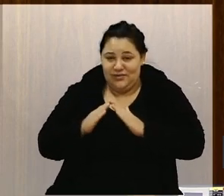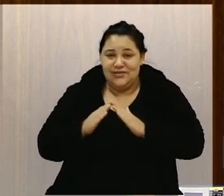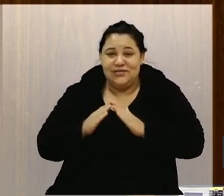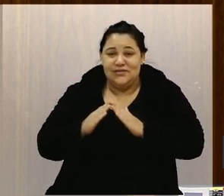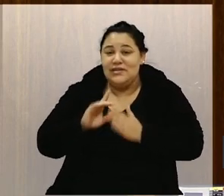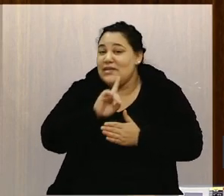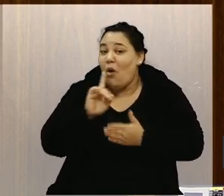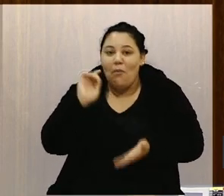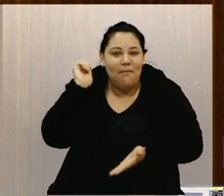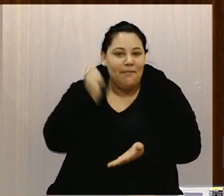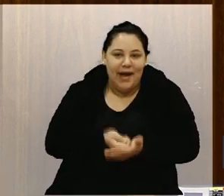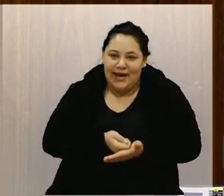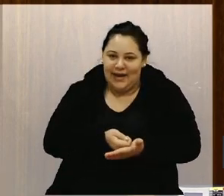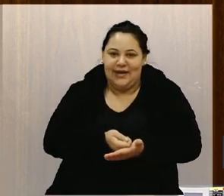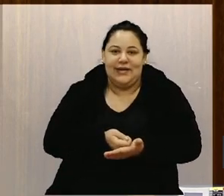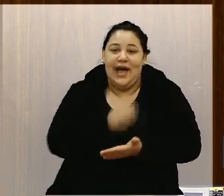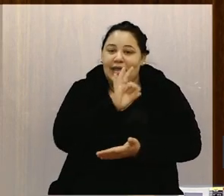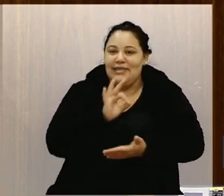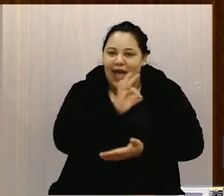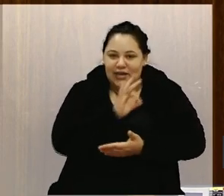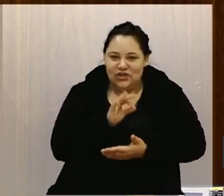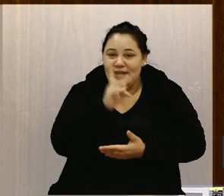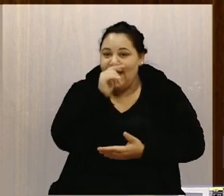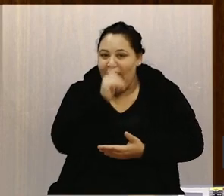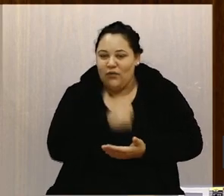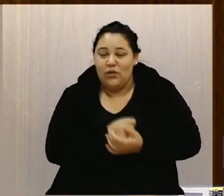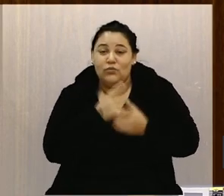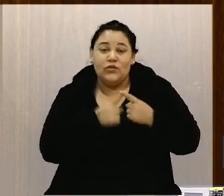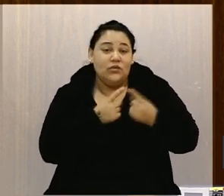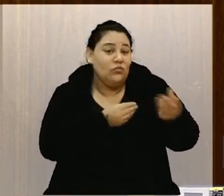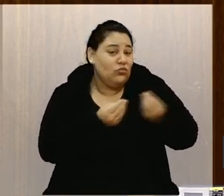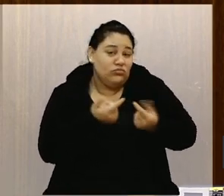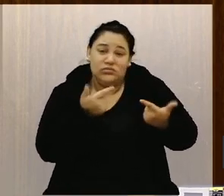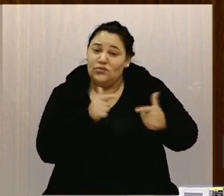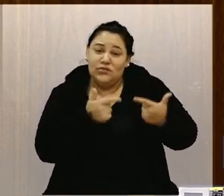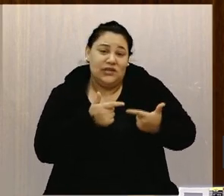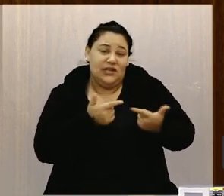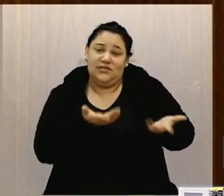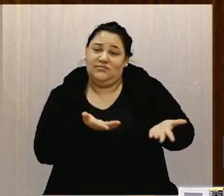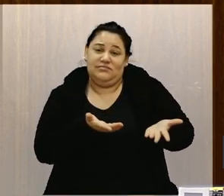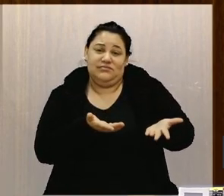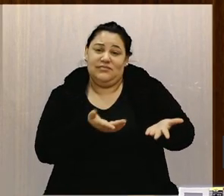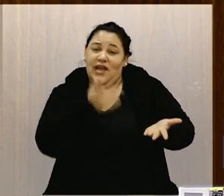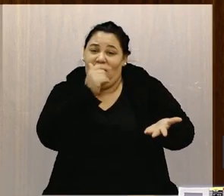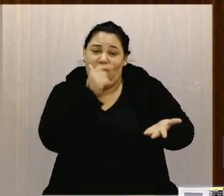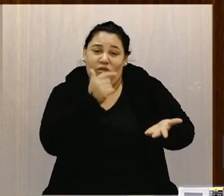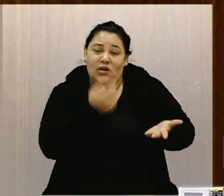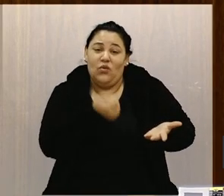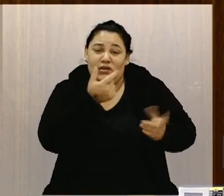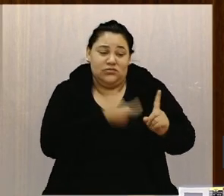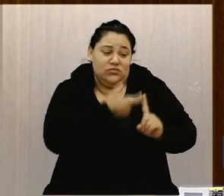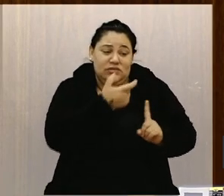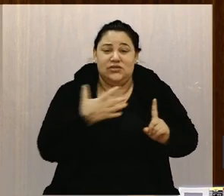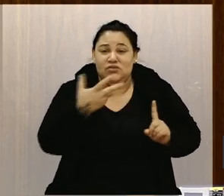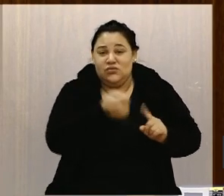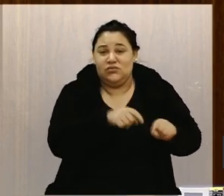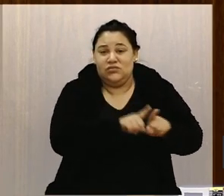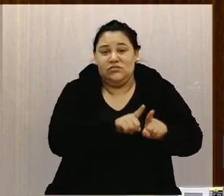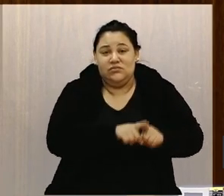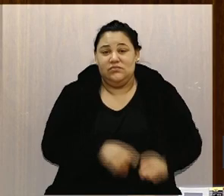Marrecas, porque muitos ficaram sem água praticamente o mês inteiro, e